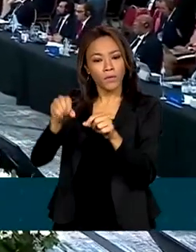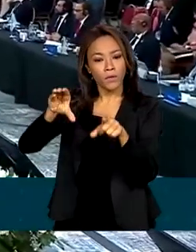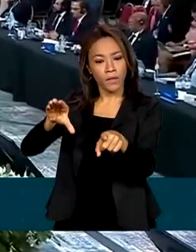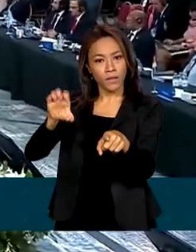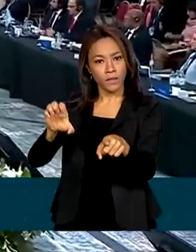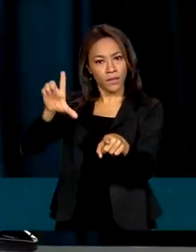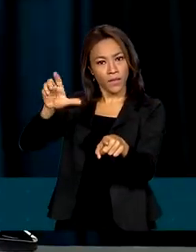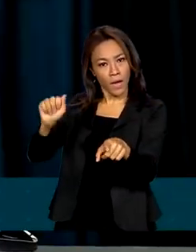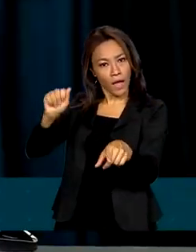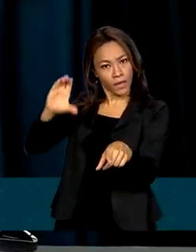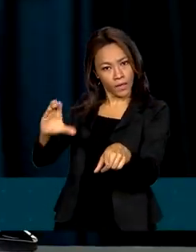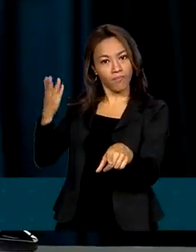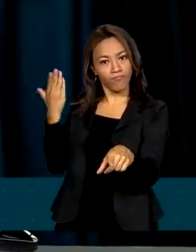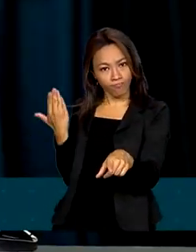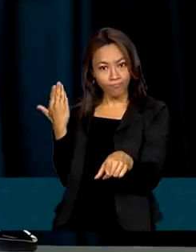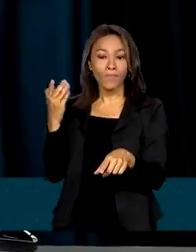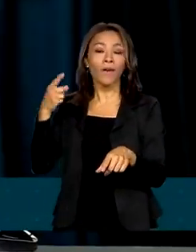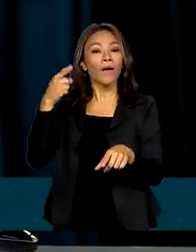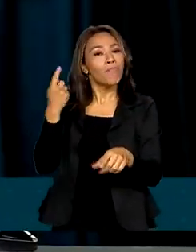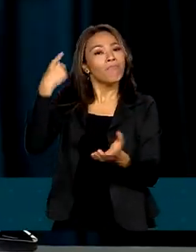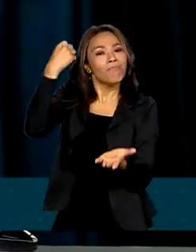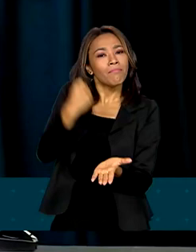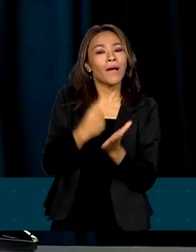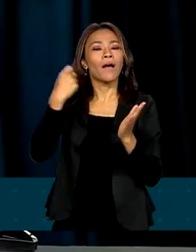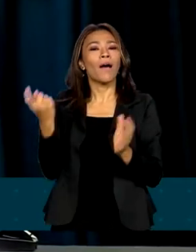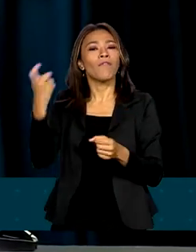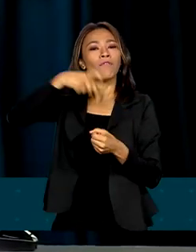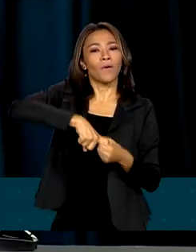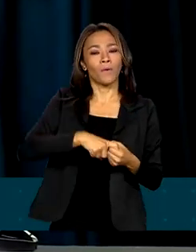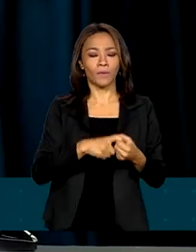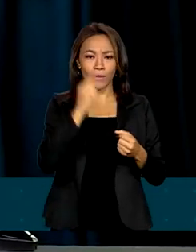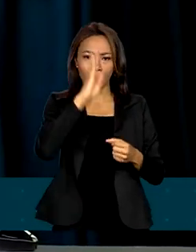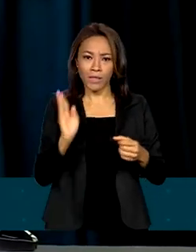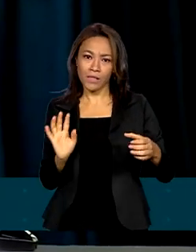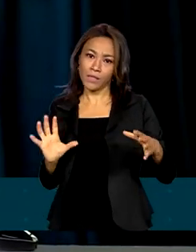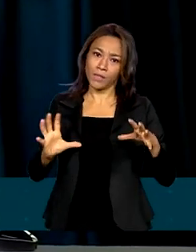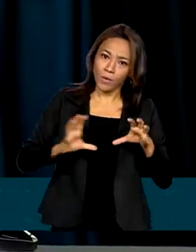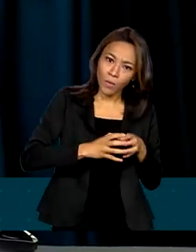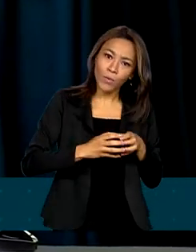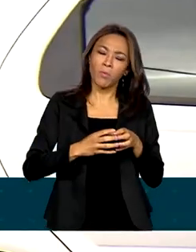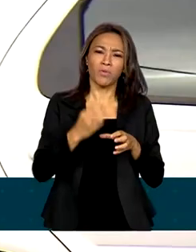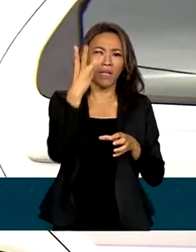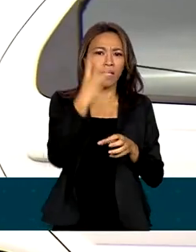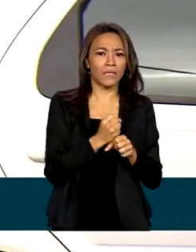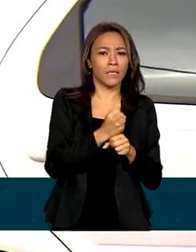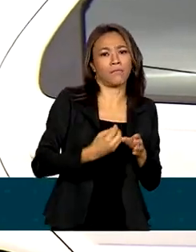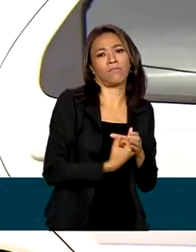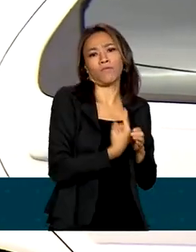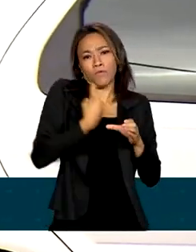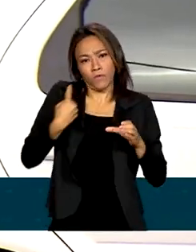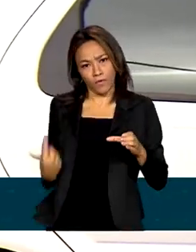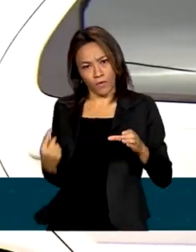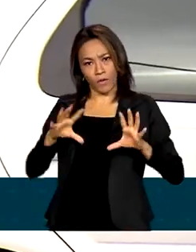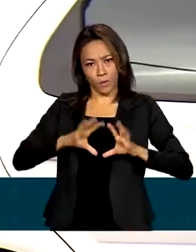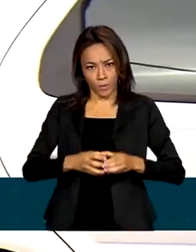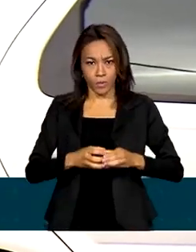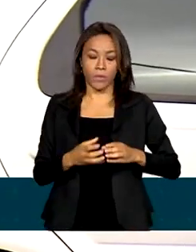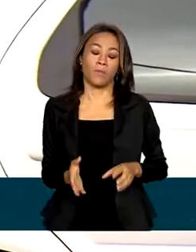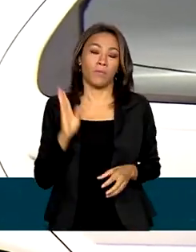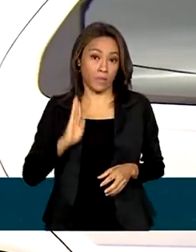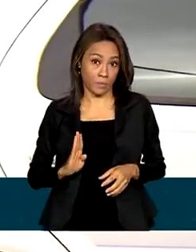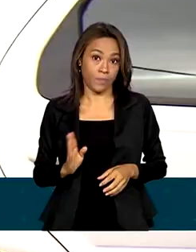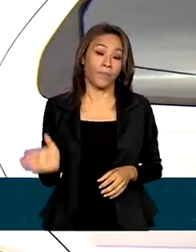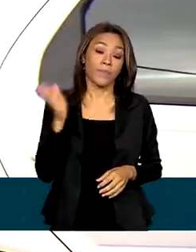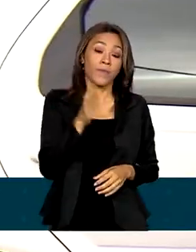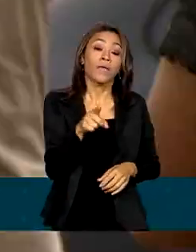-americanos e caribenhos, marcando o retorno do Brasil ao grupo após três anos de afastamento. O presidente também sancionou uma